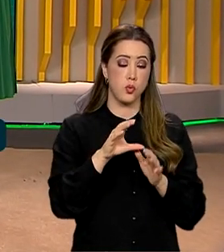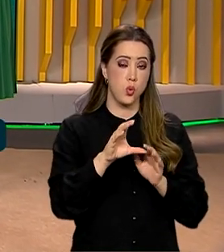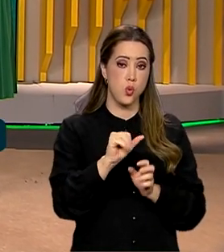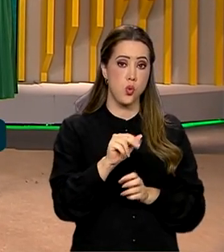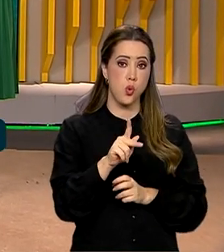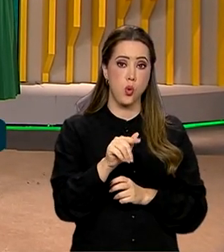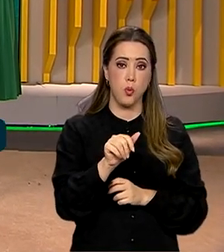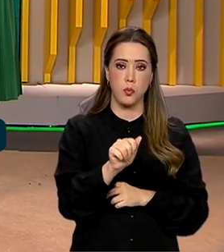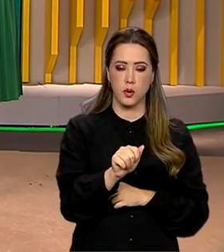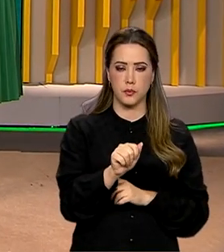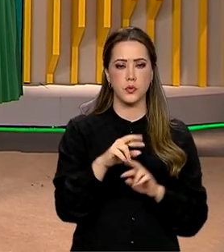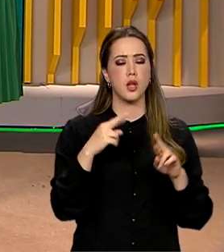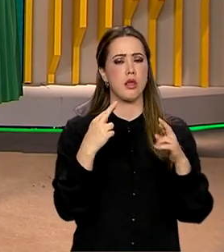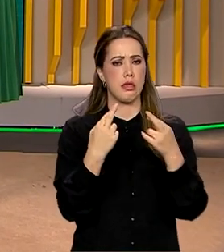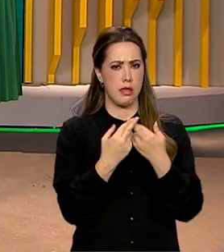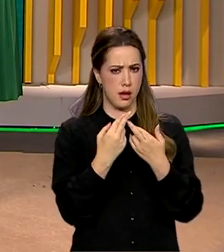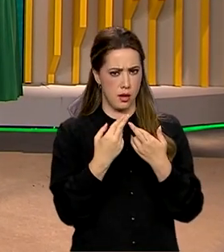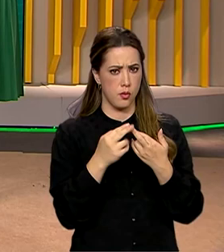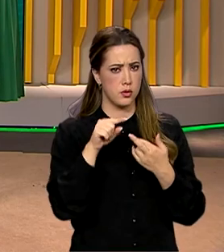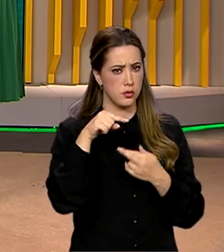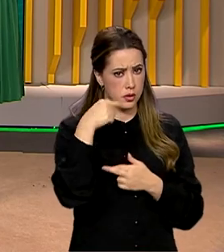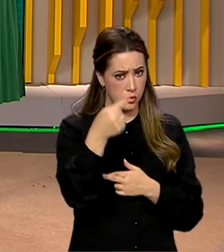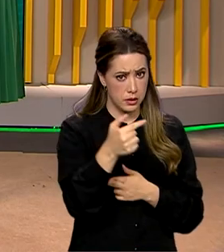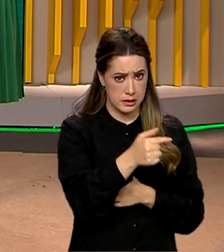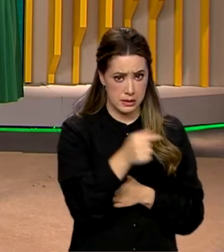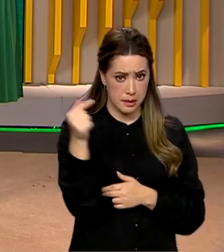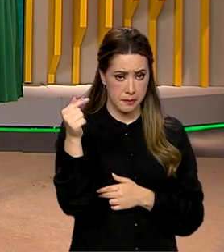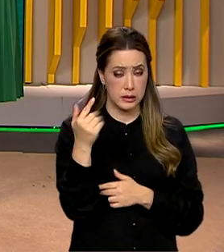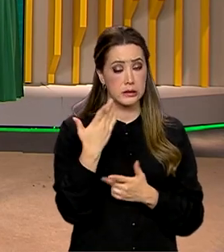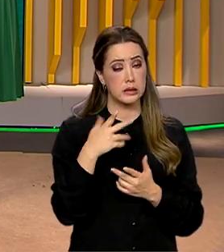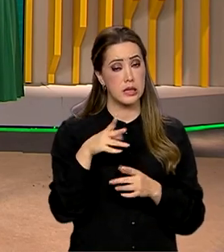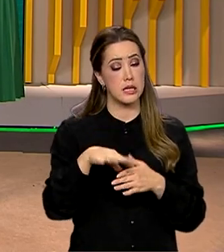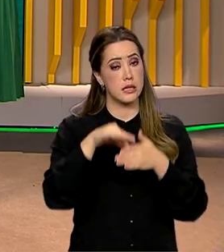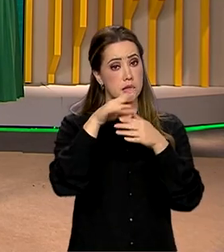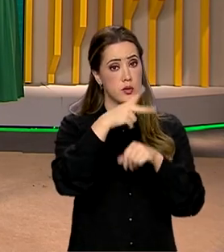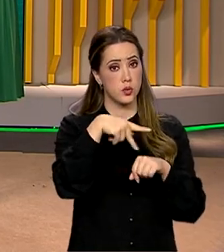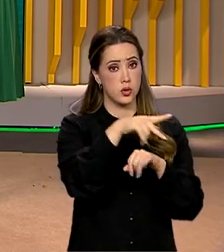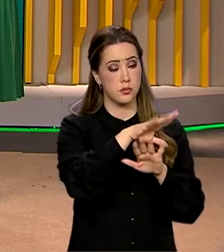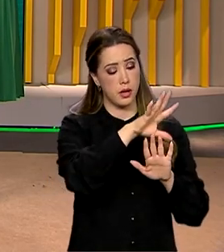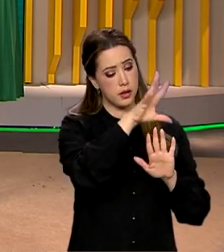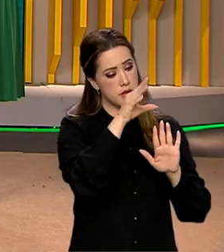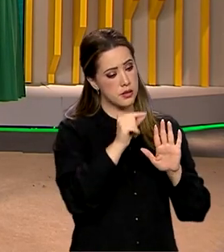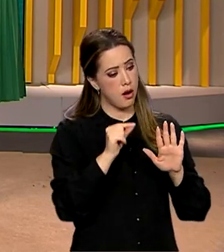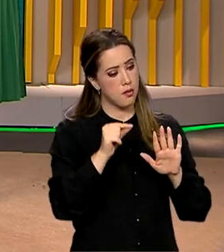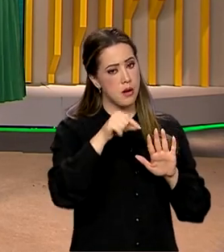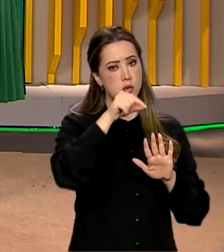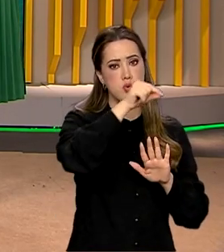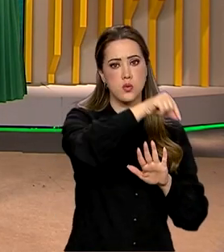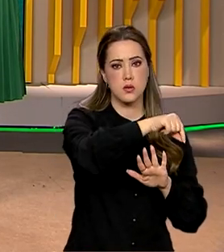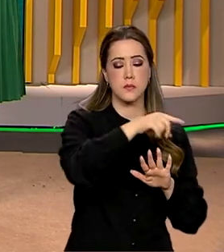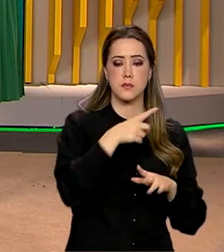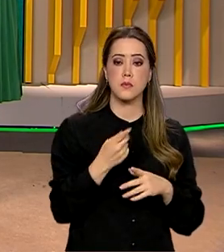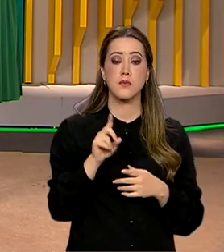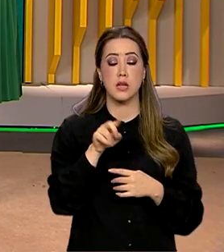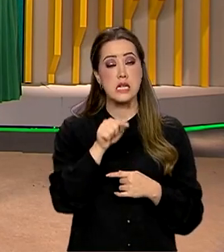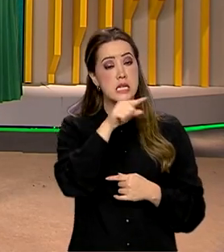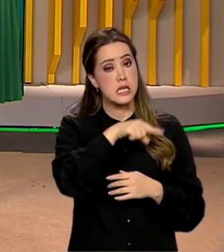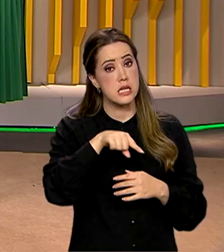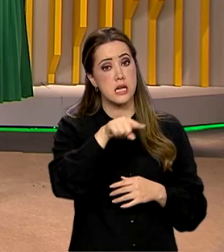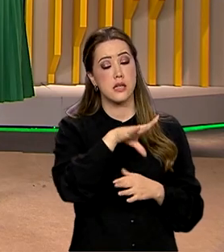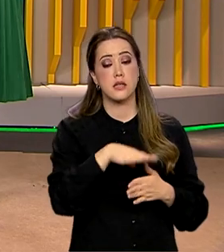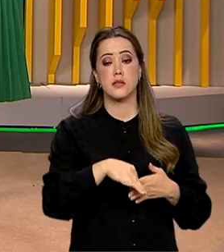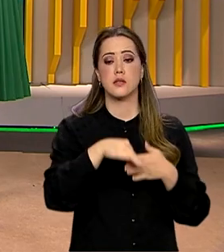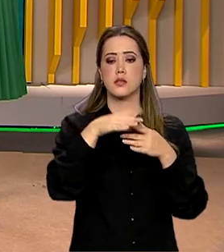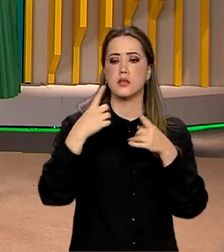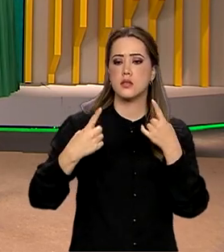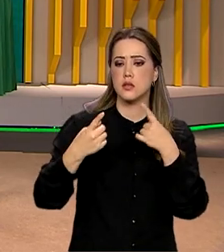evento vai reunir na semana que vem em Belém, no Pará, líderes dos países da região. É, Roberto, e são justamente esses líderes que